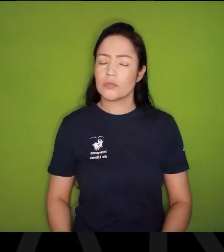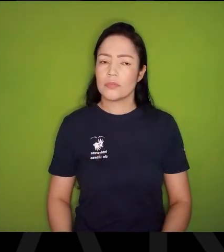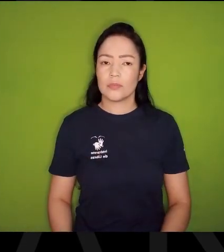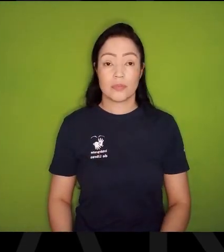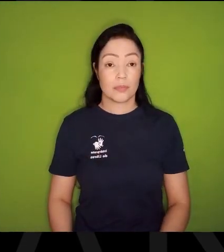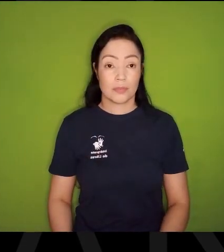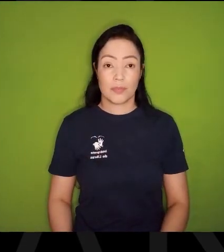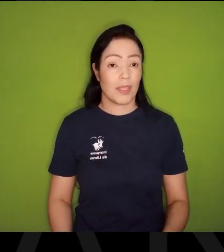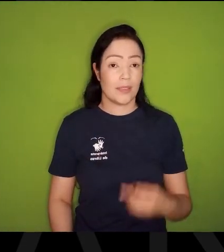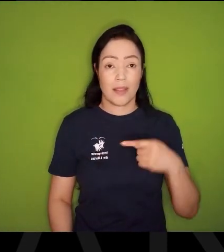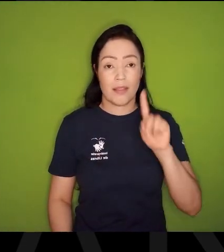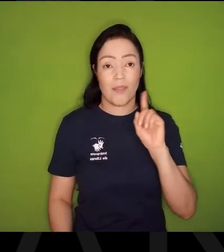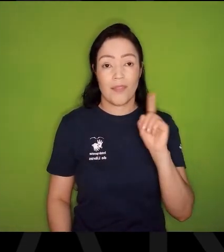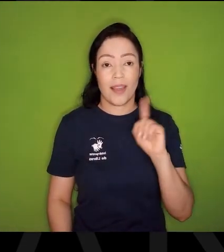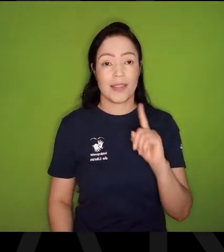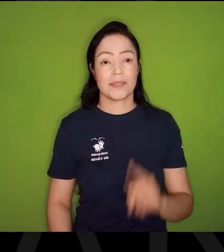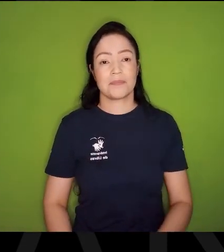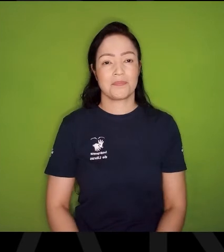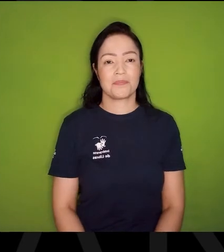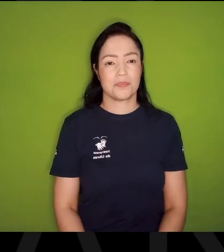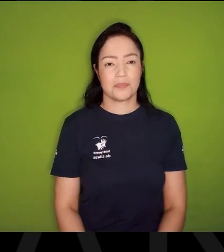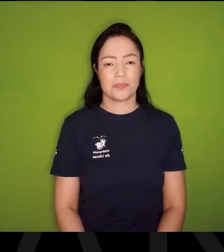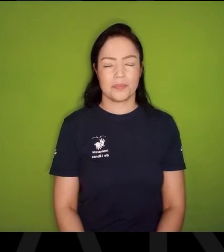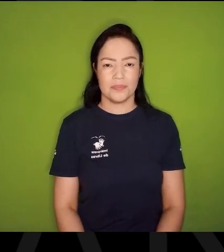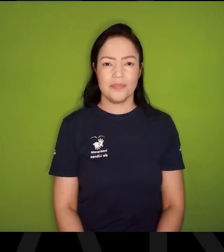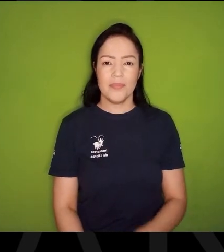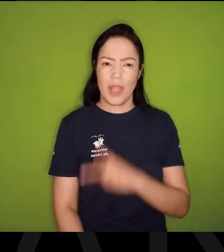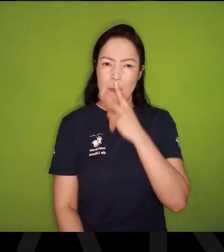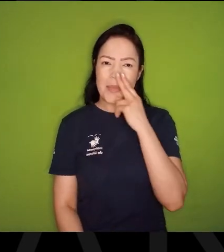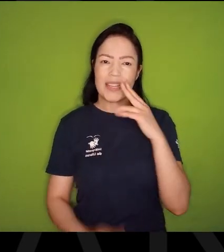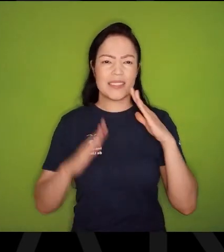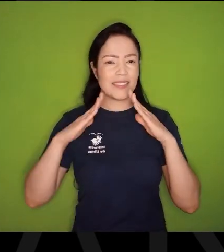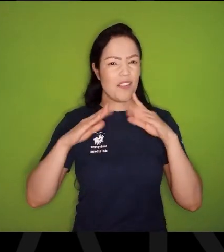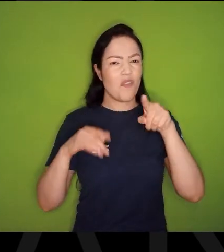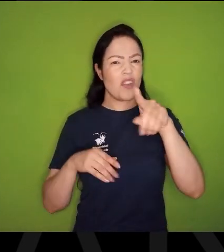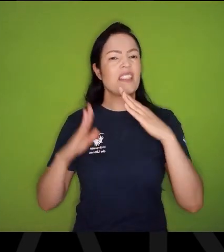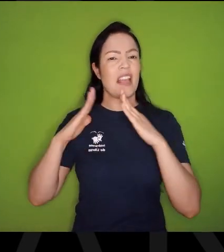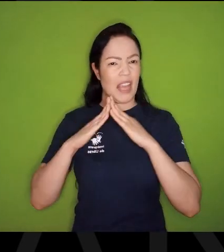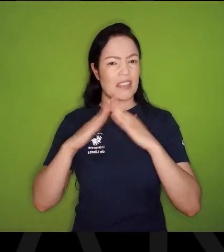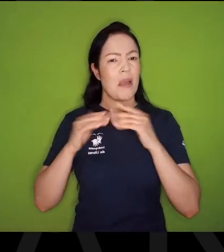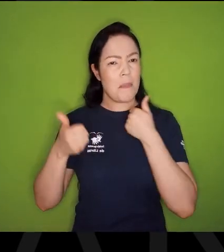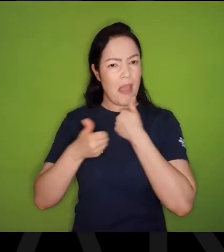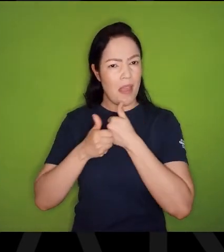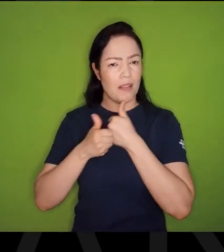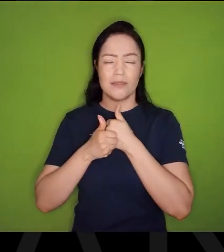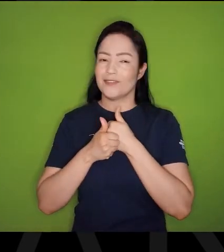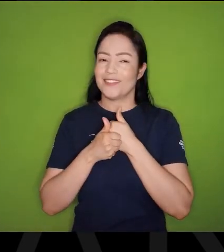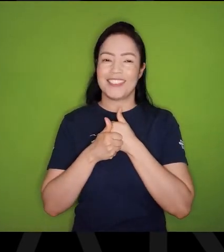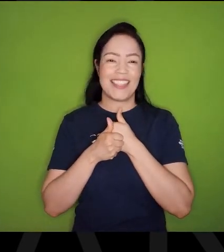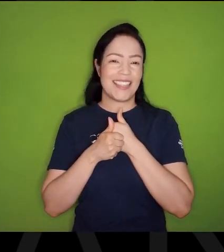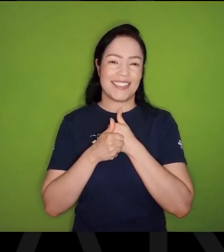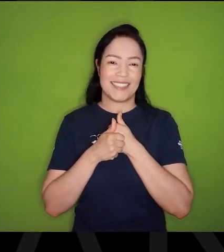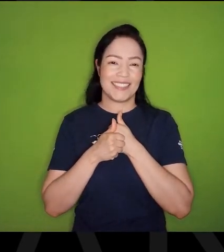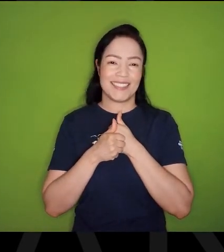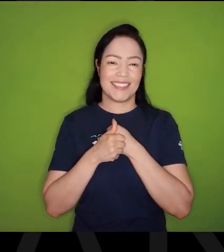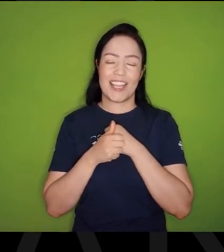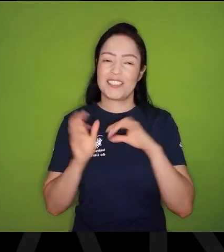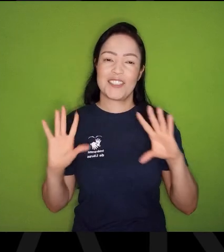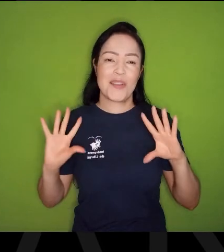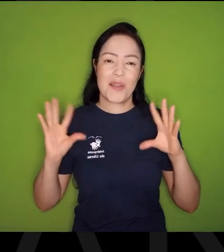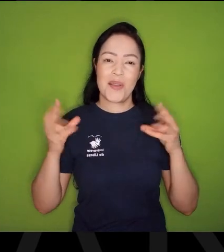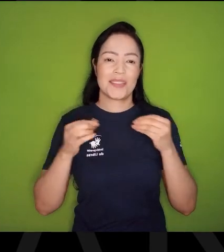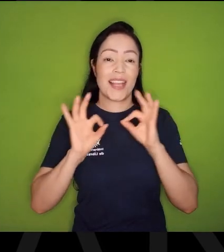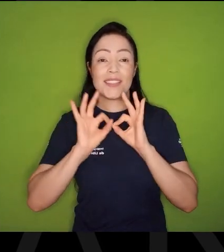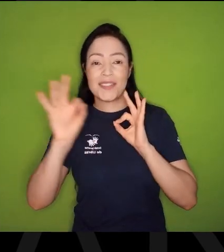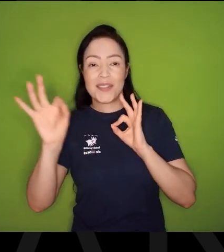Aí você não vai, E parece que você está morando perto, Não, você não está morando perto, Estamos todos